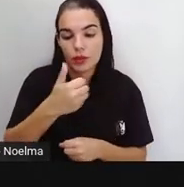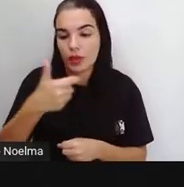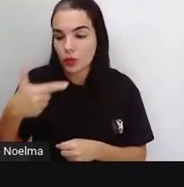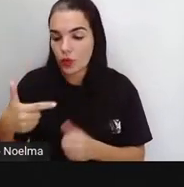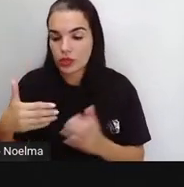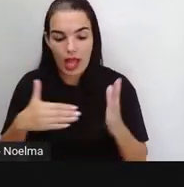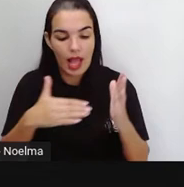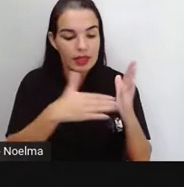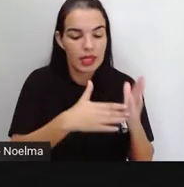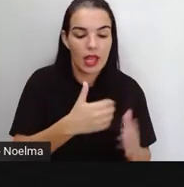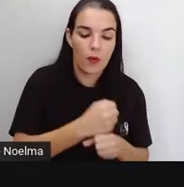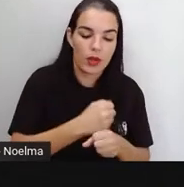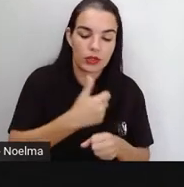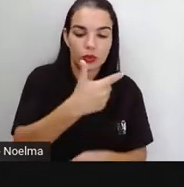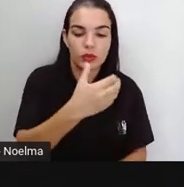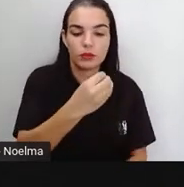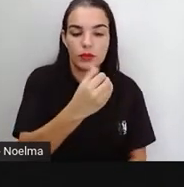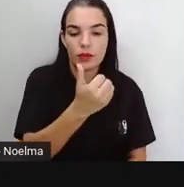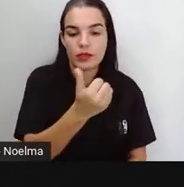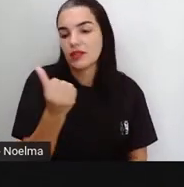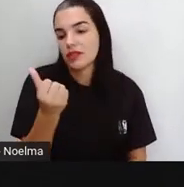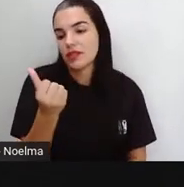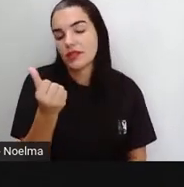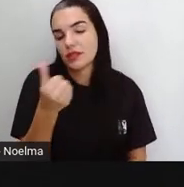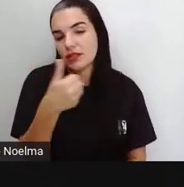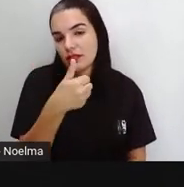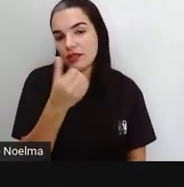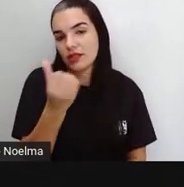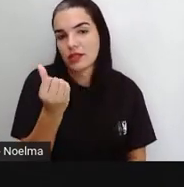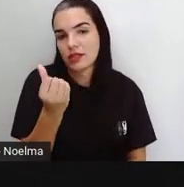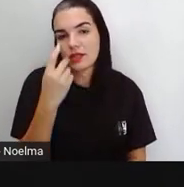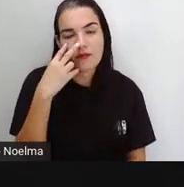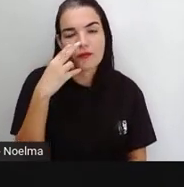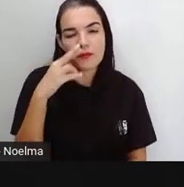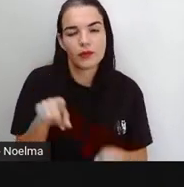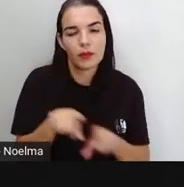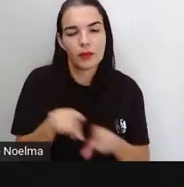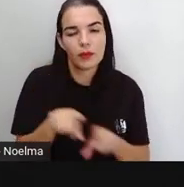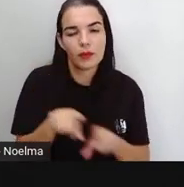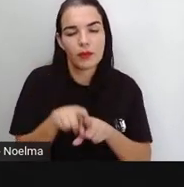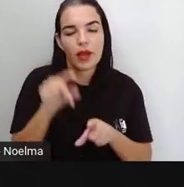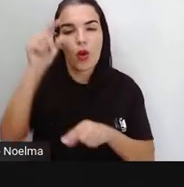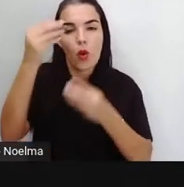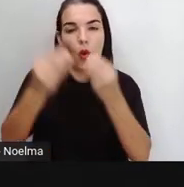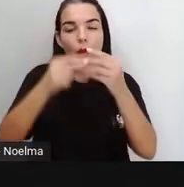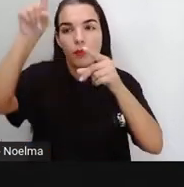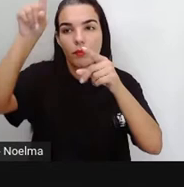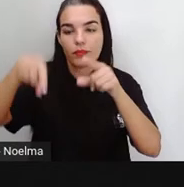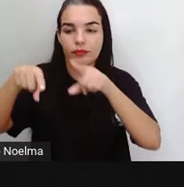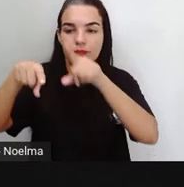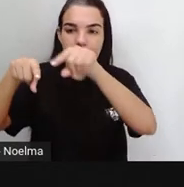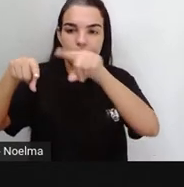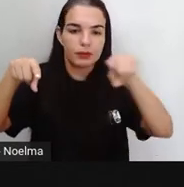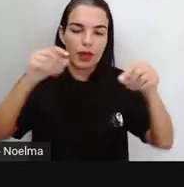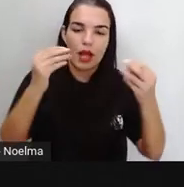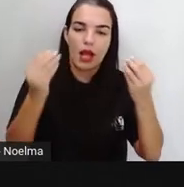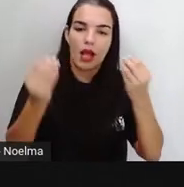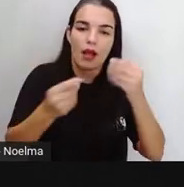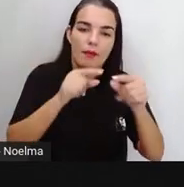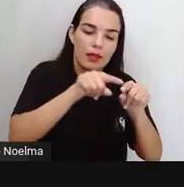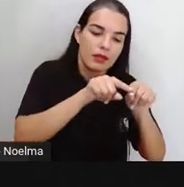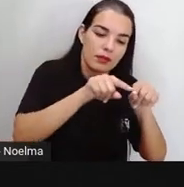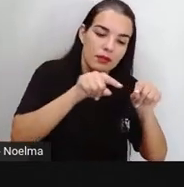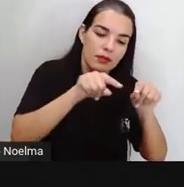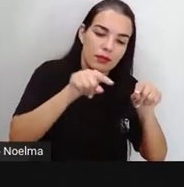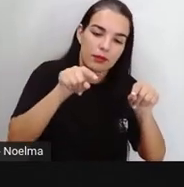2016. E pelo desenho representativo das linhas, a gente percebe que ele está